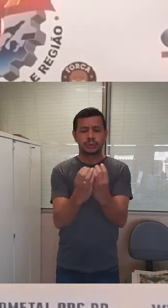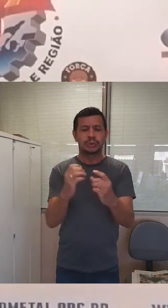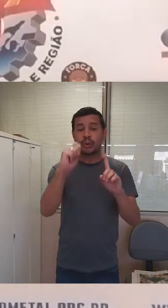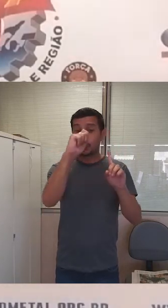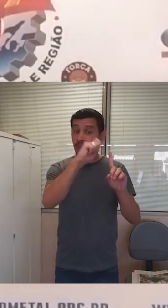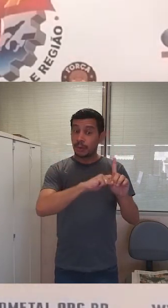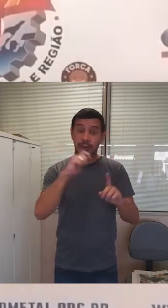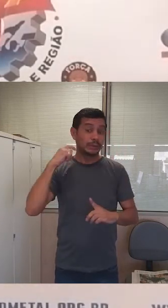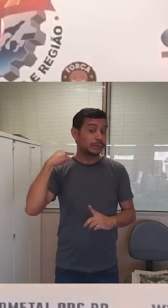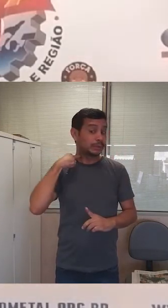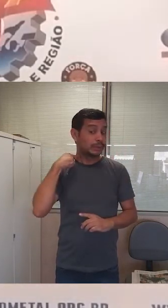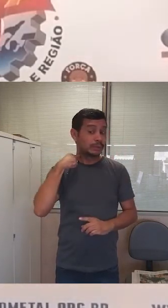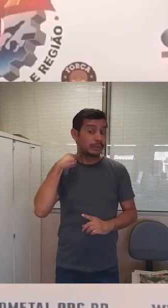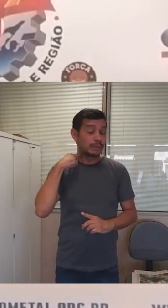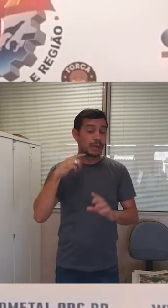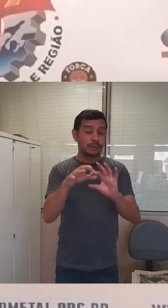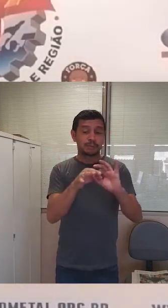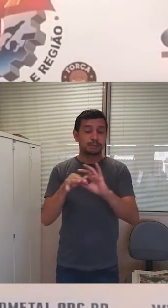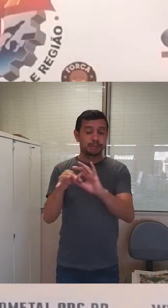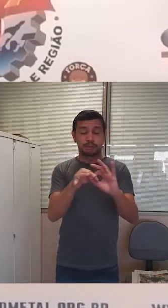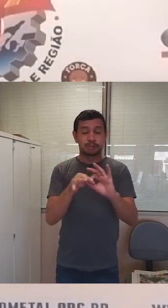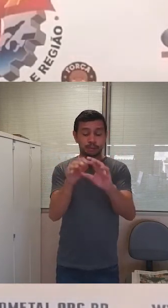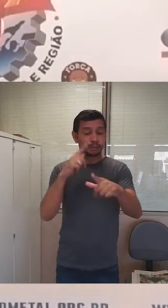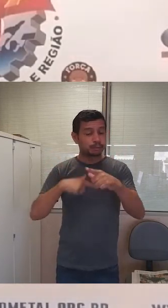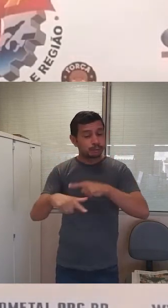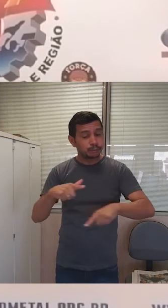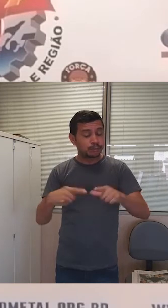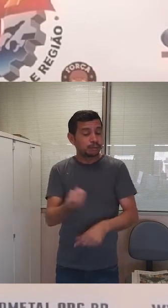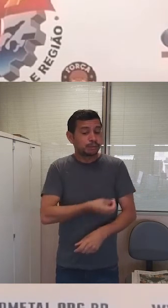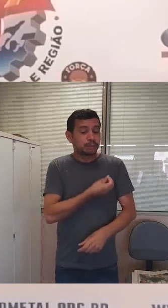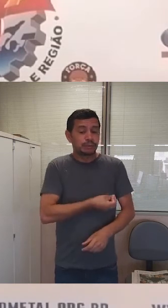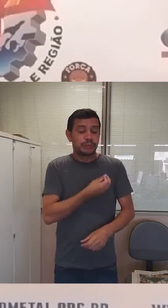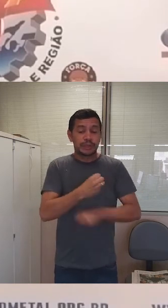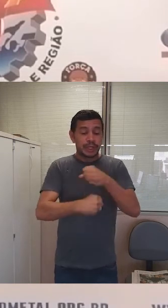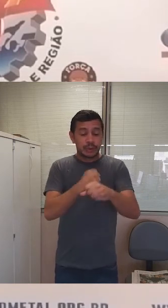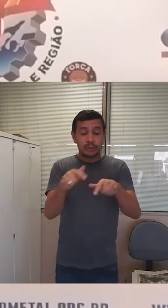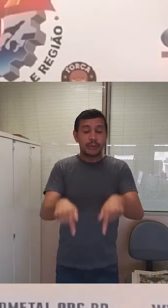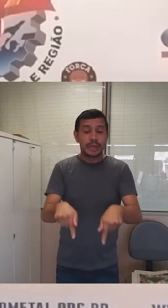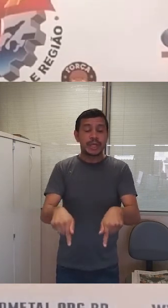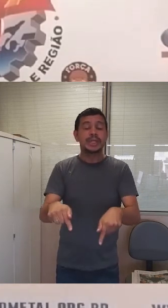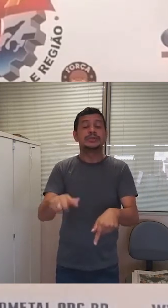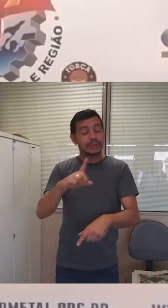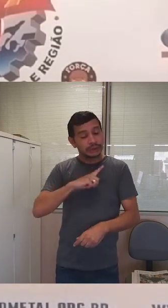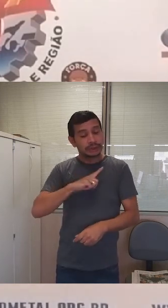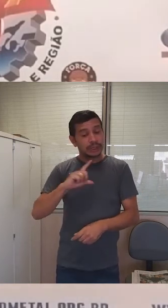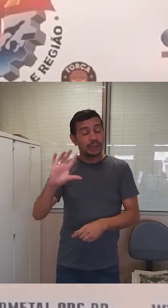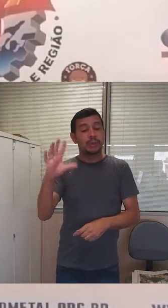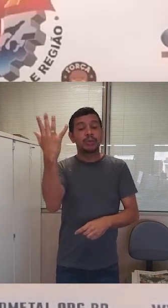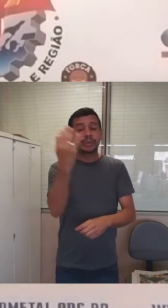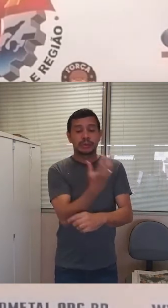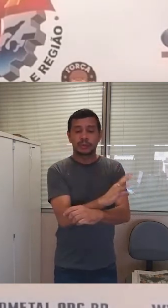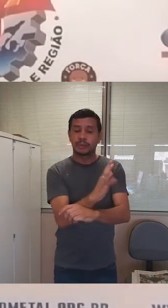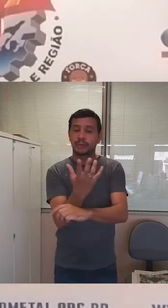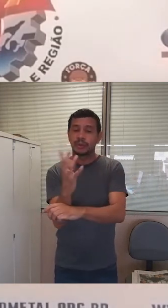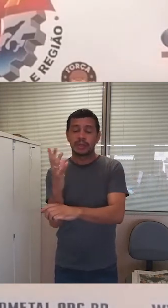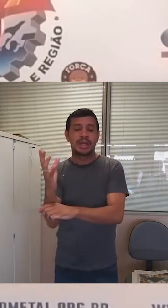unificado, com o tema Emprego, Direitos, Democracia e Vida. Neste ano, um ato show vai acontecer na